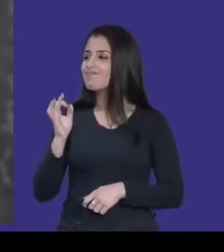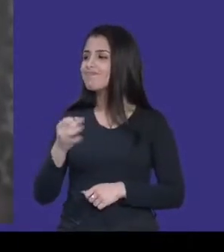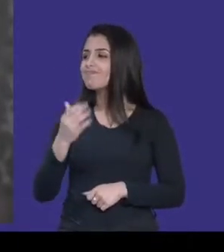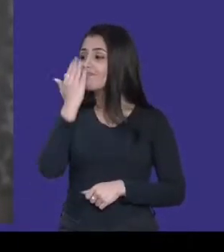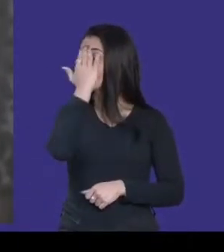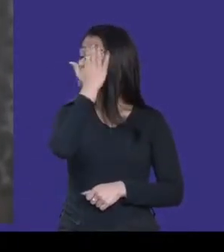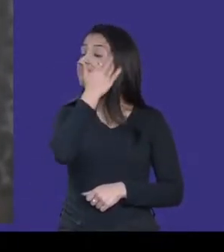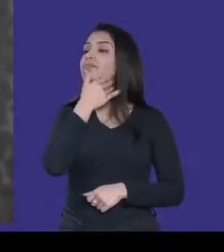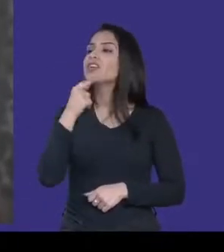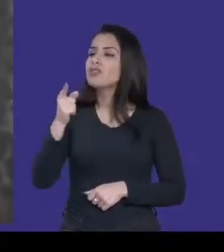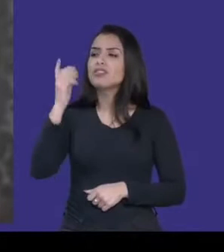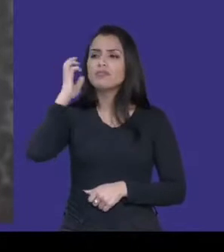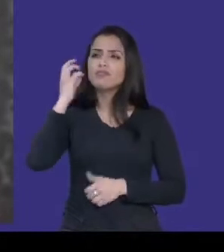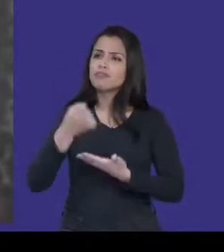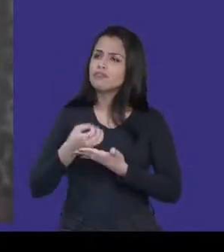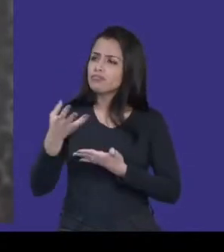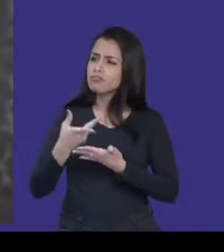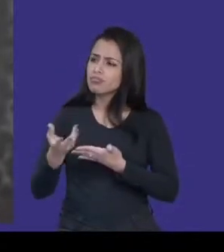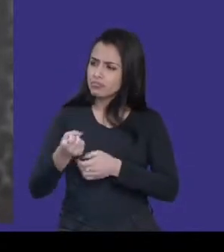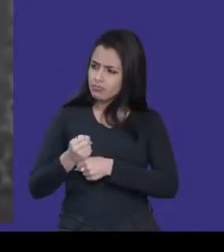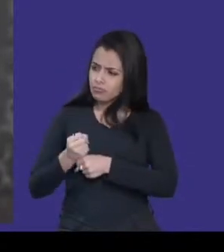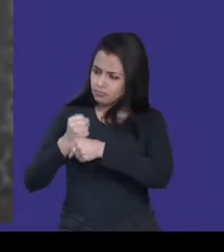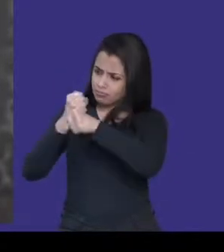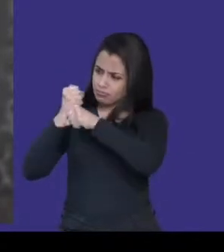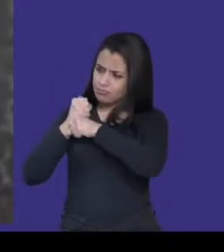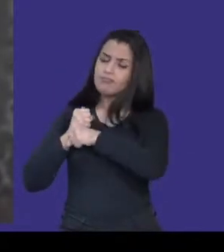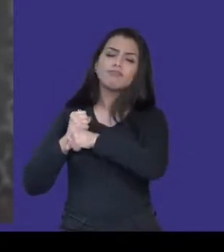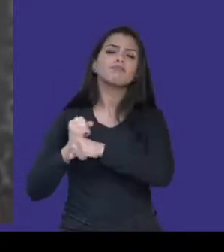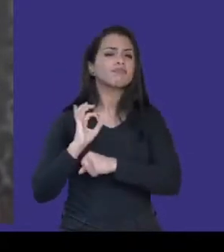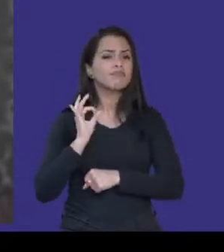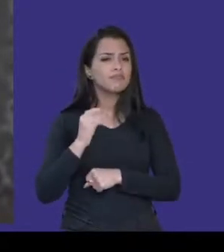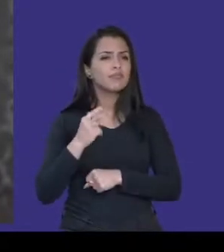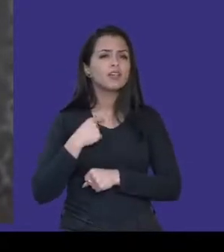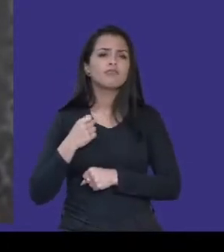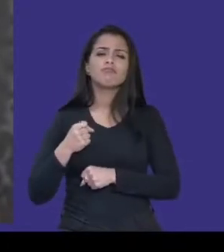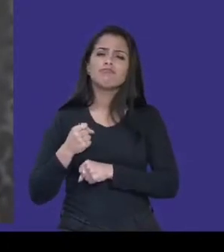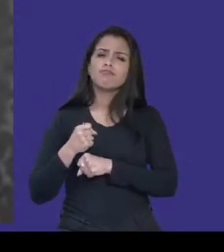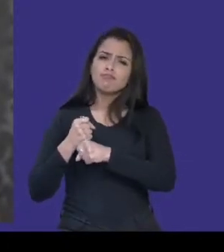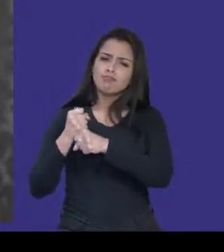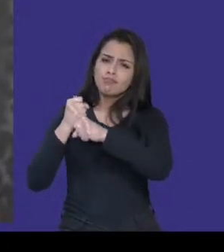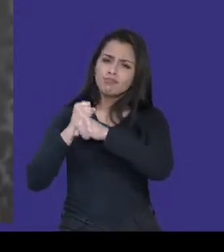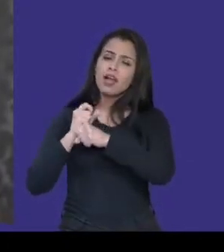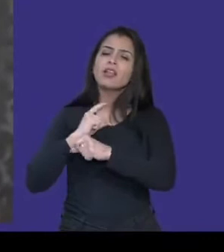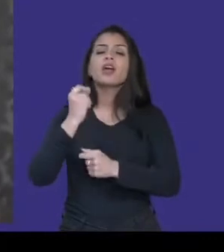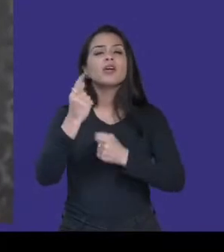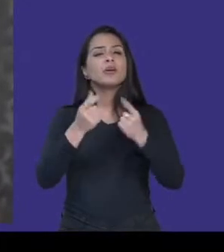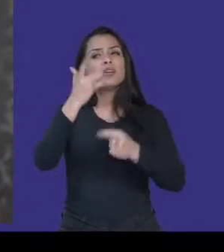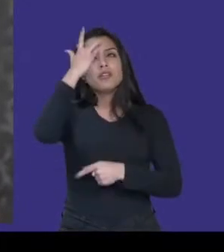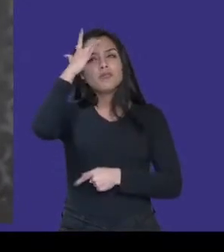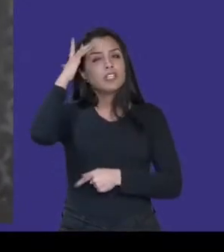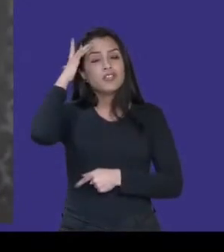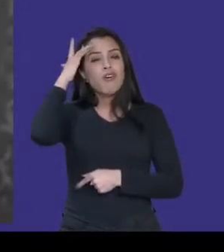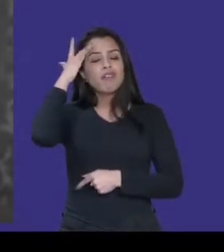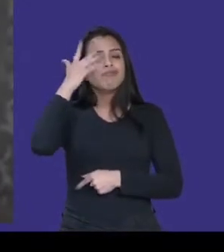podcasts há bastante tempo, né? Eu produzo podcast. Tem gente aí que deve estar assistindo que nem era nascida.